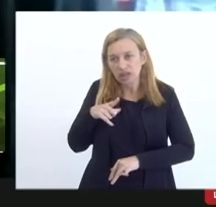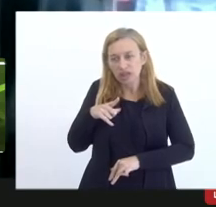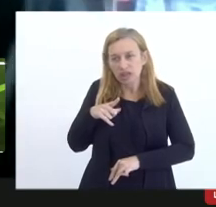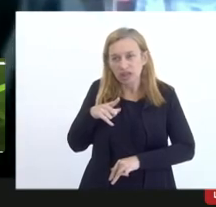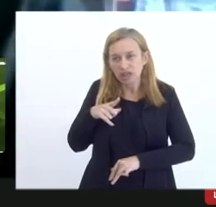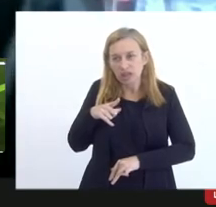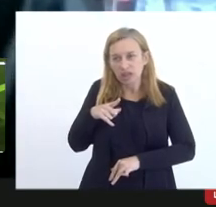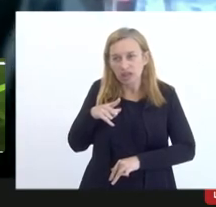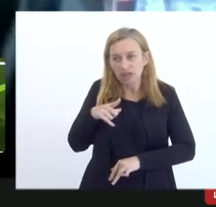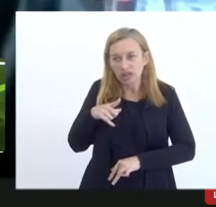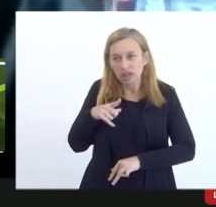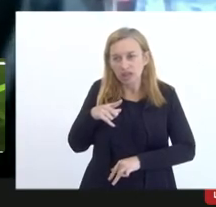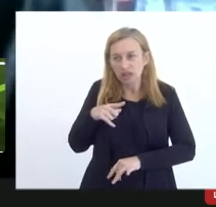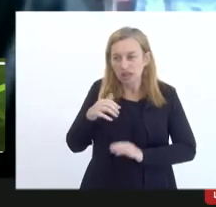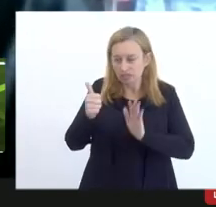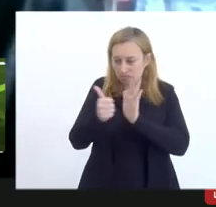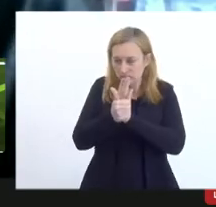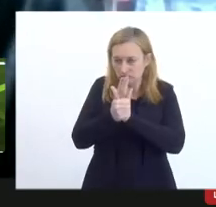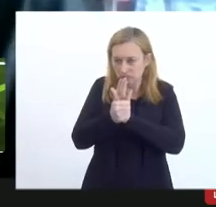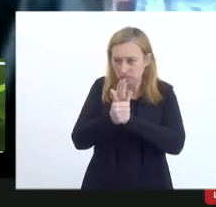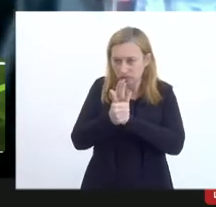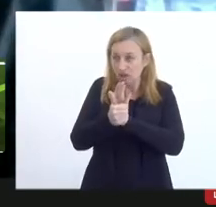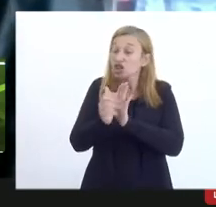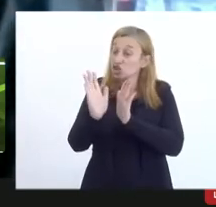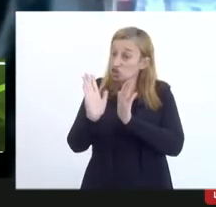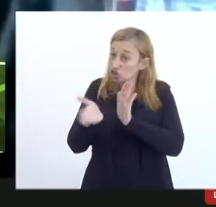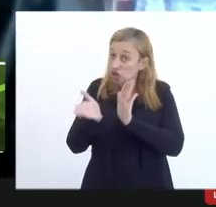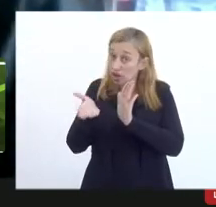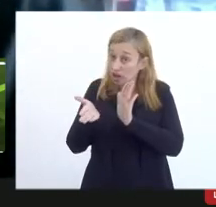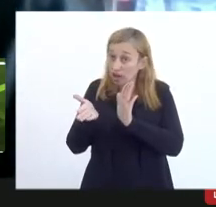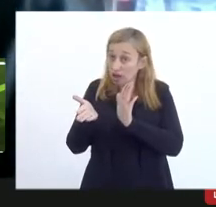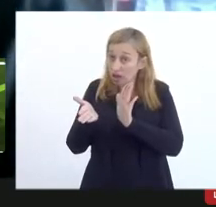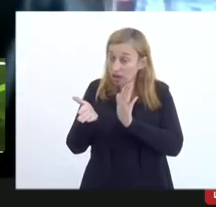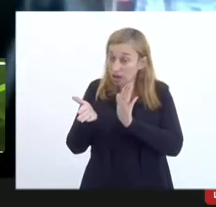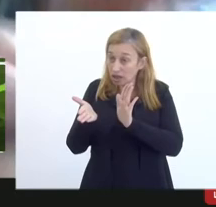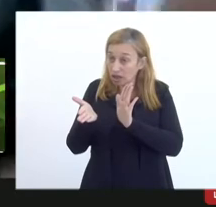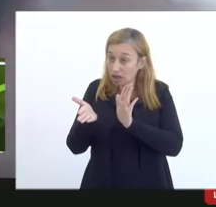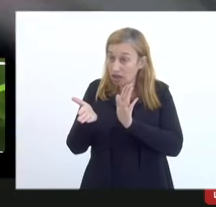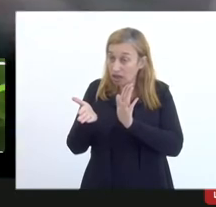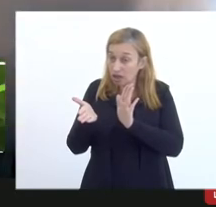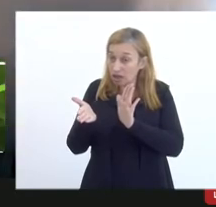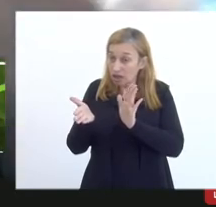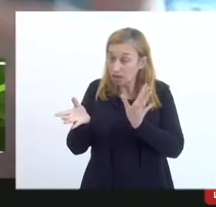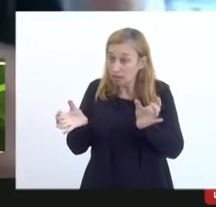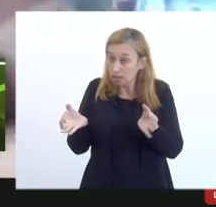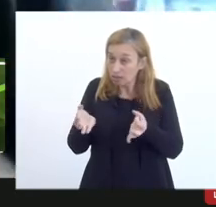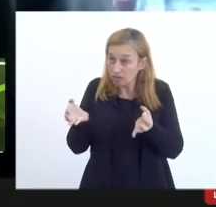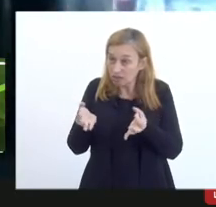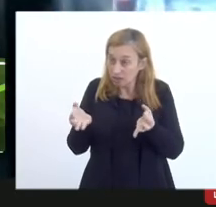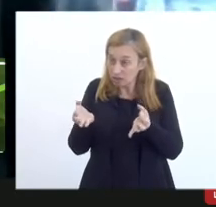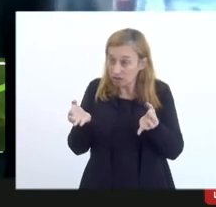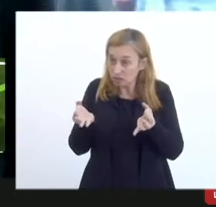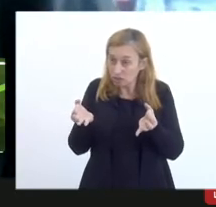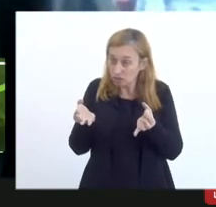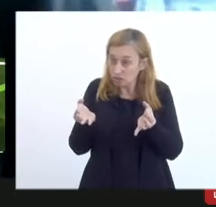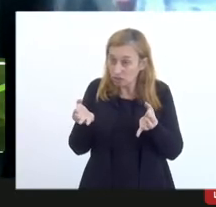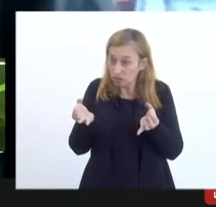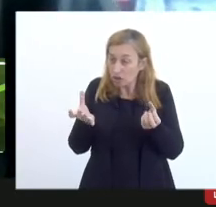isso já é deletado de tal maneira acaba sendo ao contrário acaba sendo uma proteção